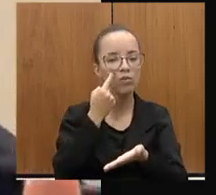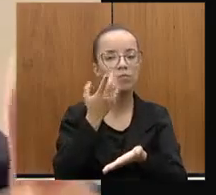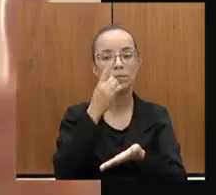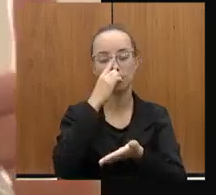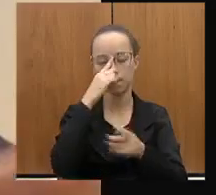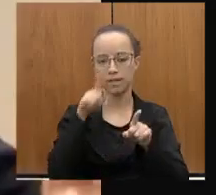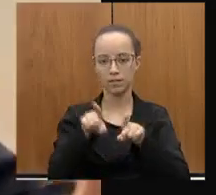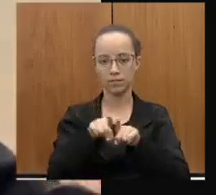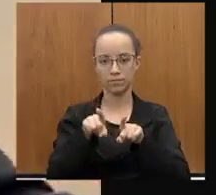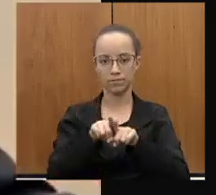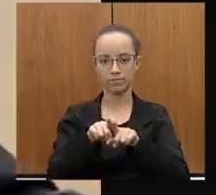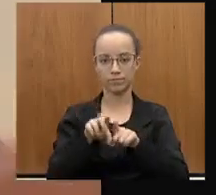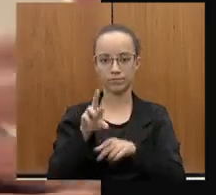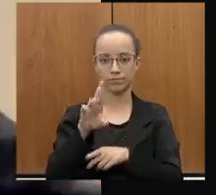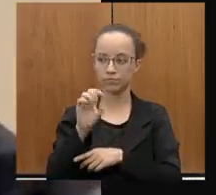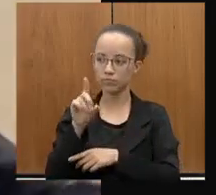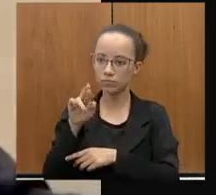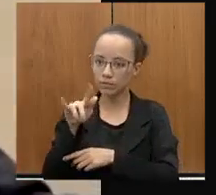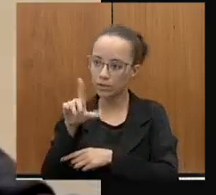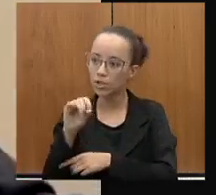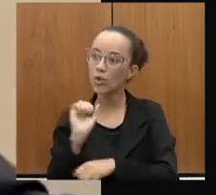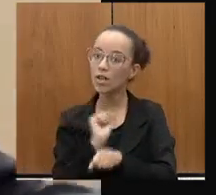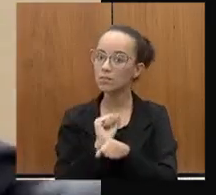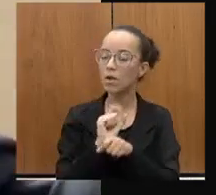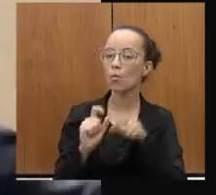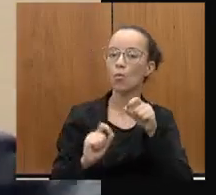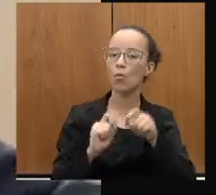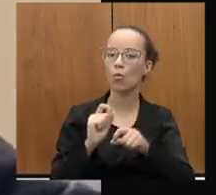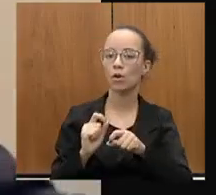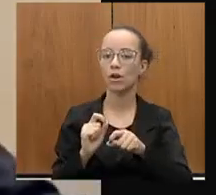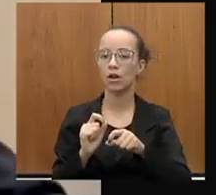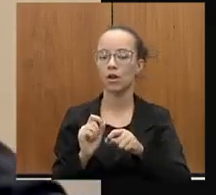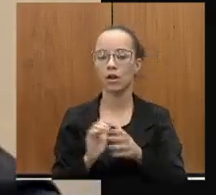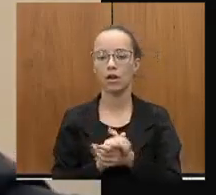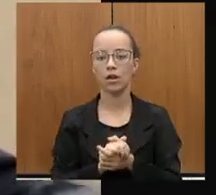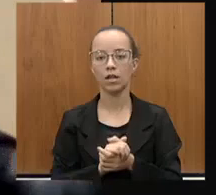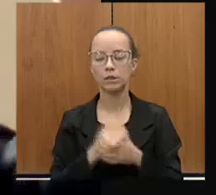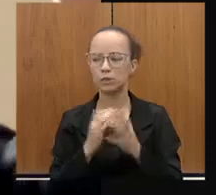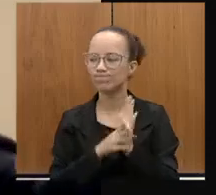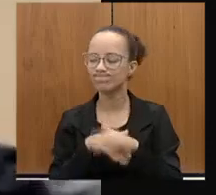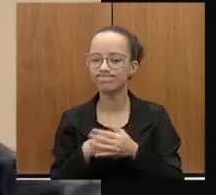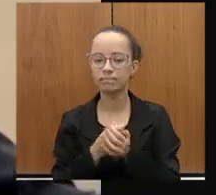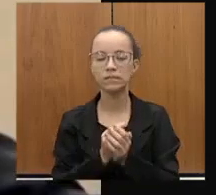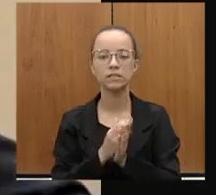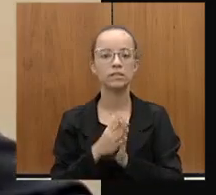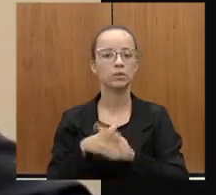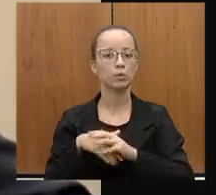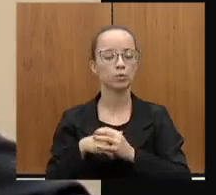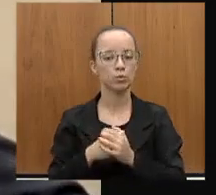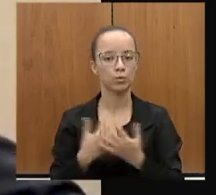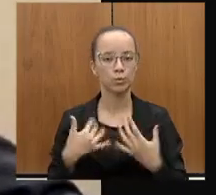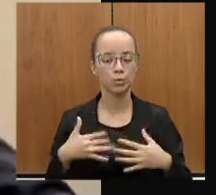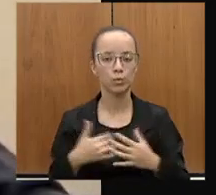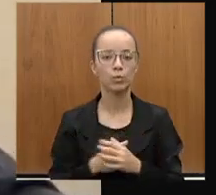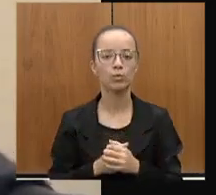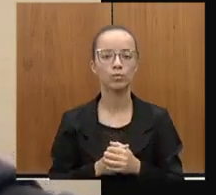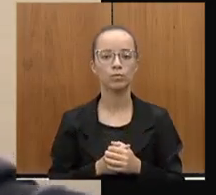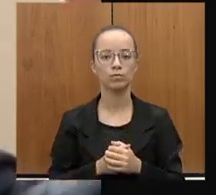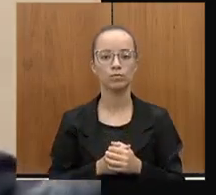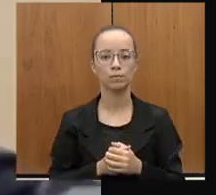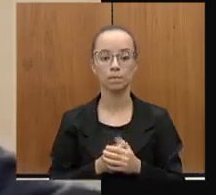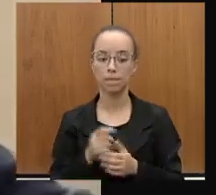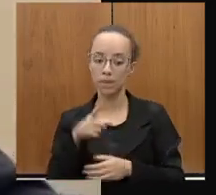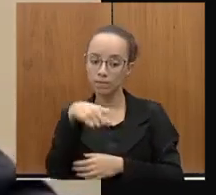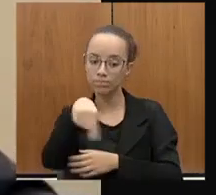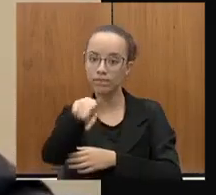Tavares, aguarda, e não é para menos, apreensivo, ansiosamente, eles